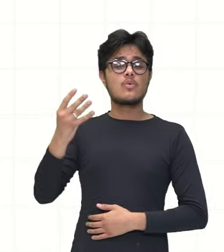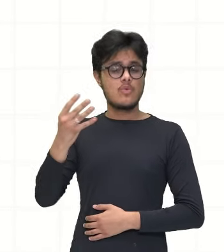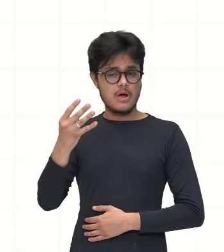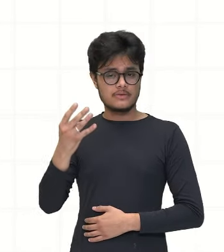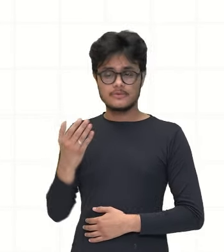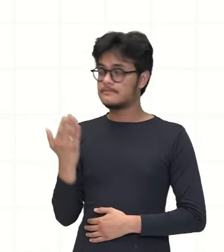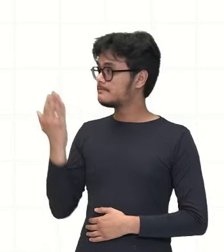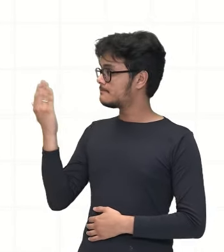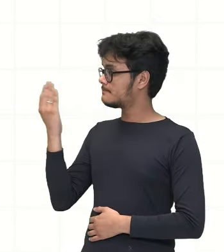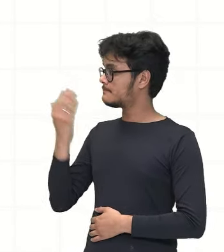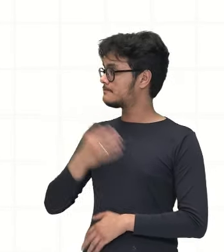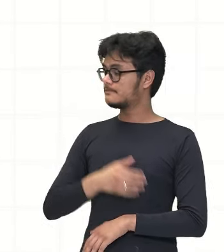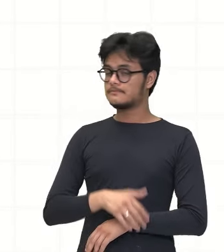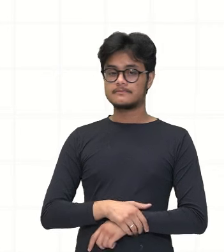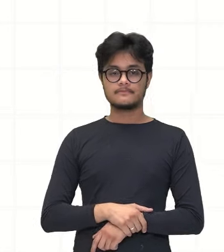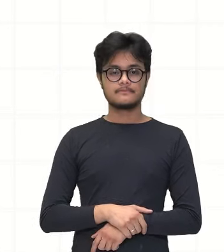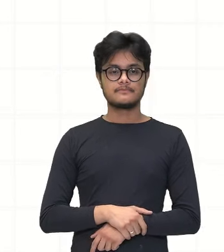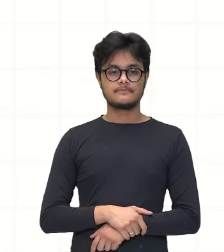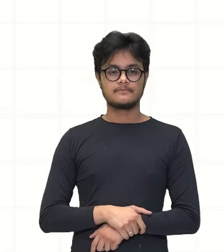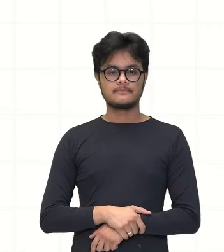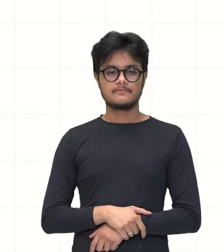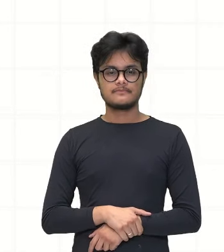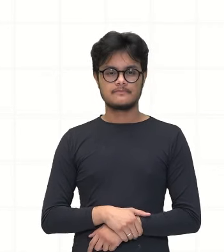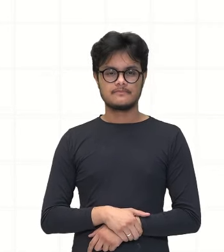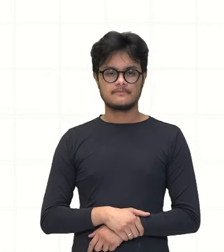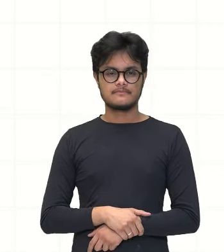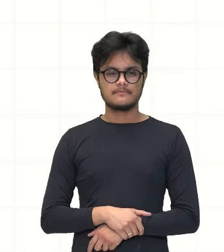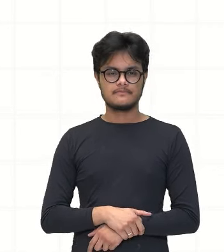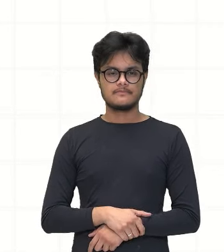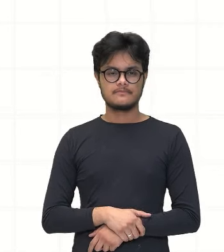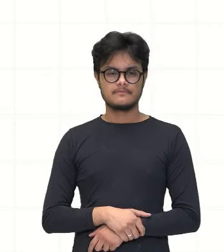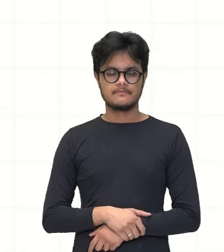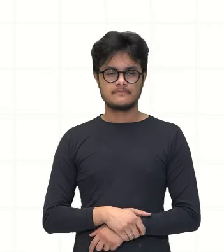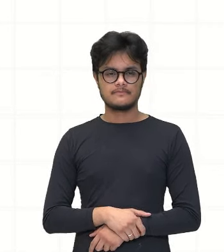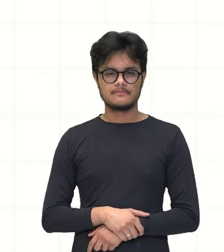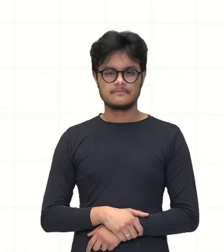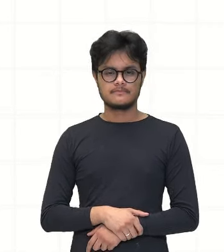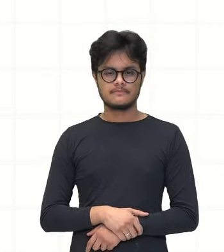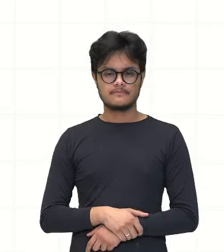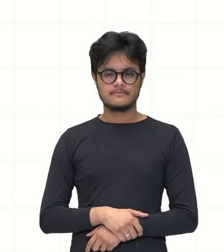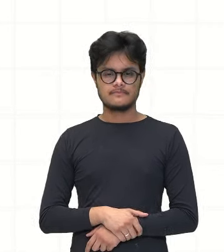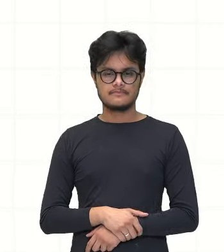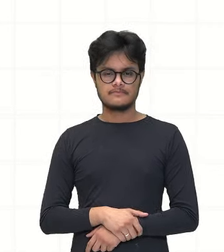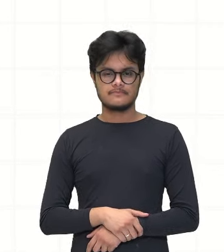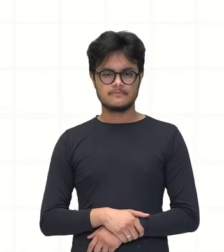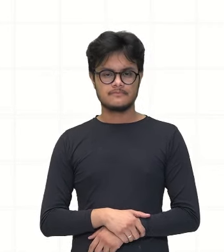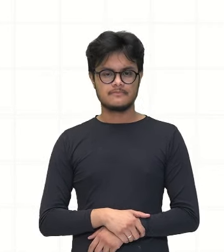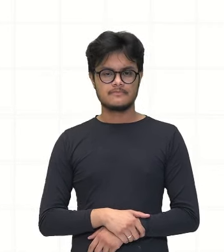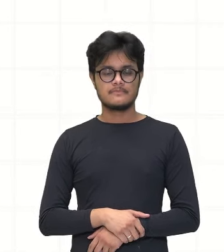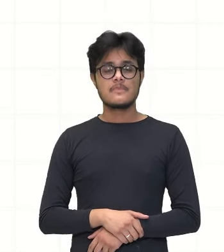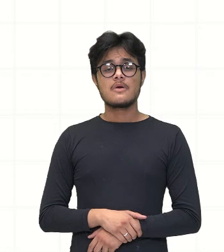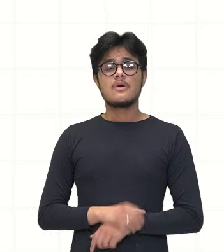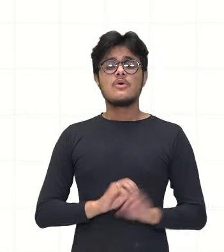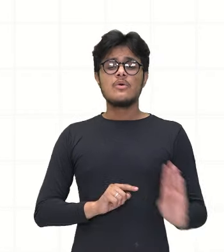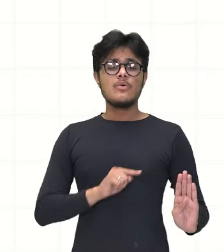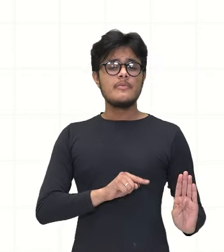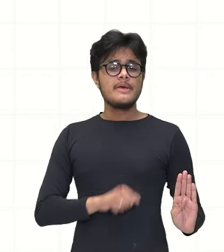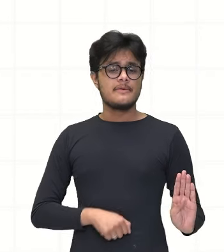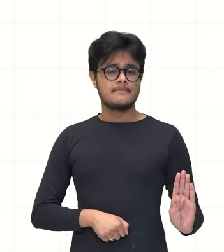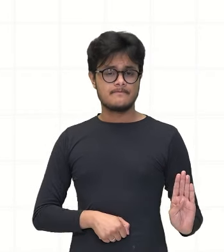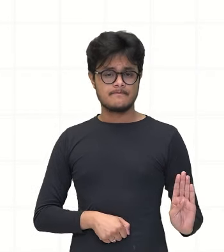4. Então, menos 3 e 4. Agora você vê quem é o ponto B.